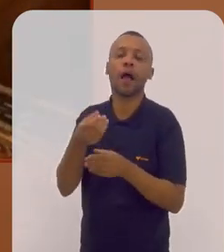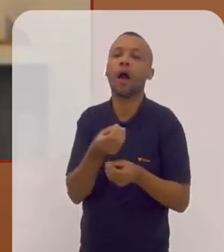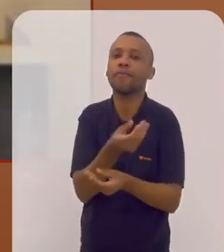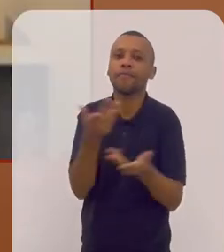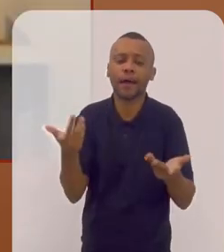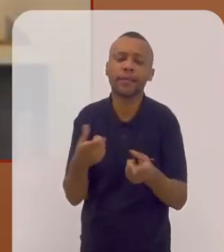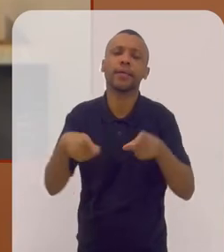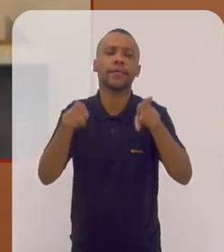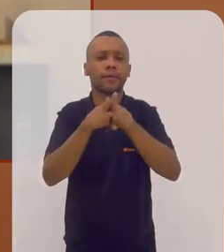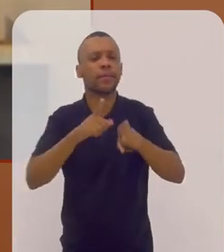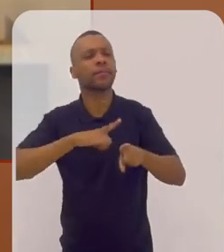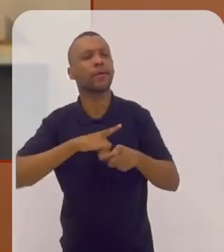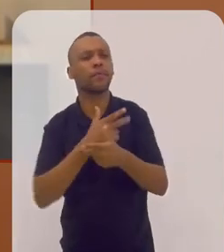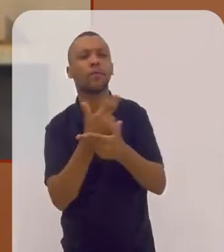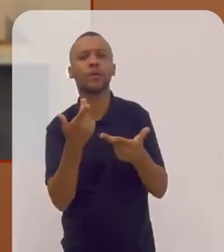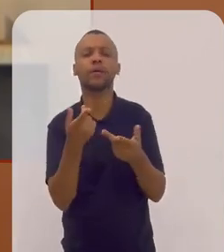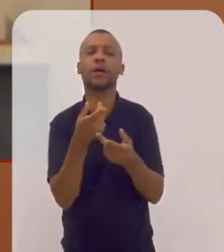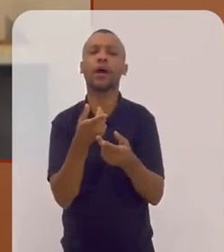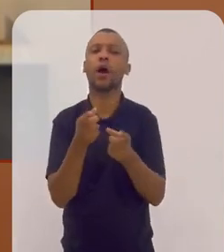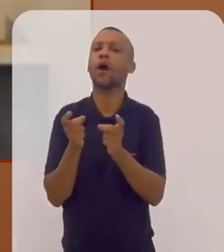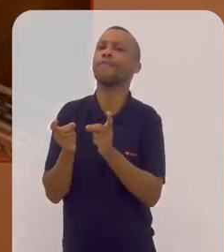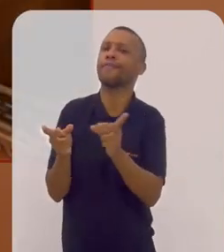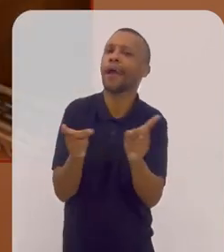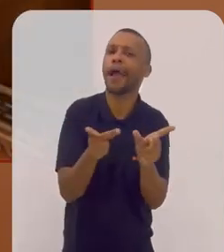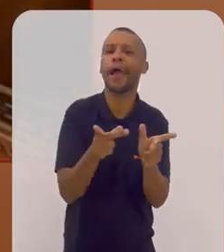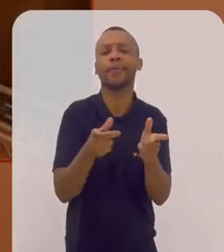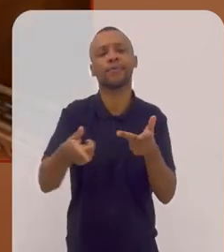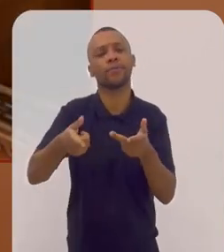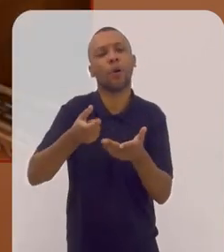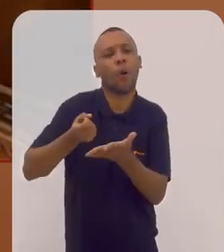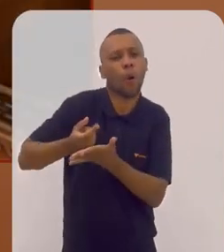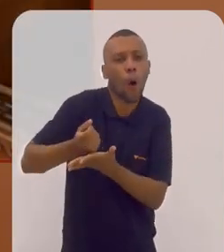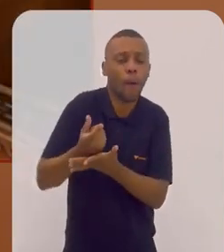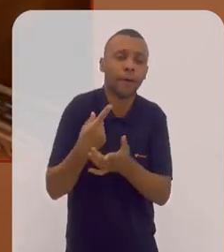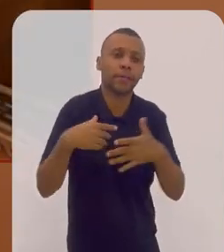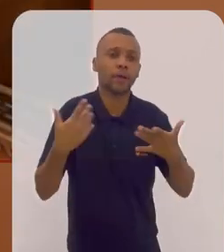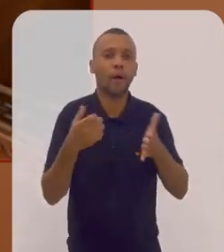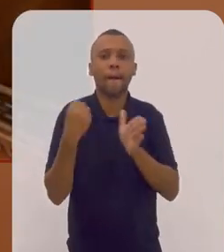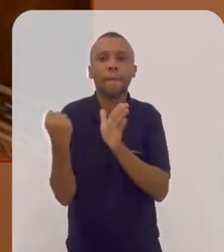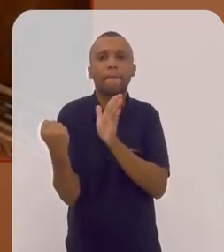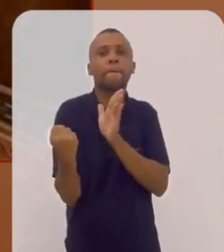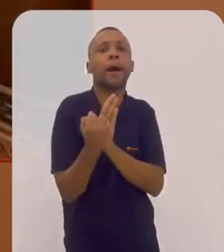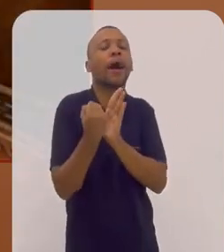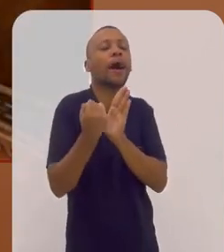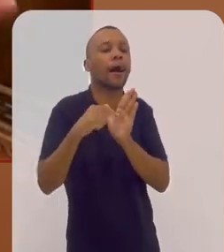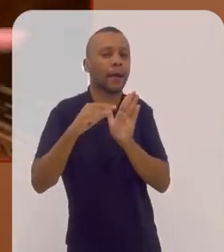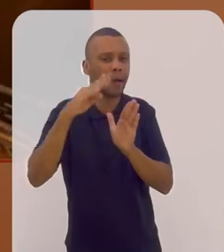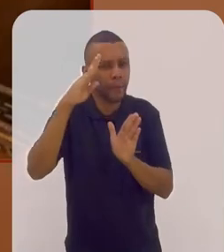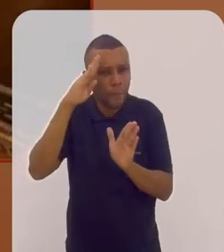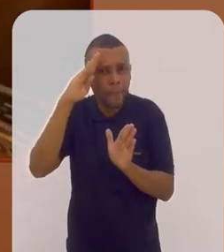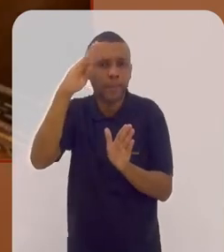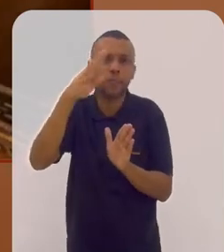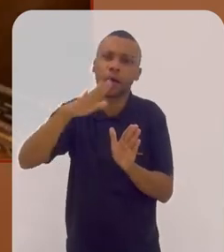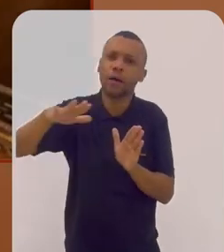E acaba sendo muito comercial também, não é? Exatamente. Então, os grandes selos,